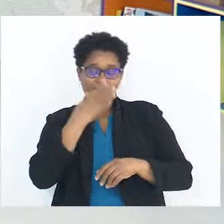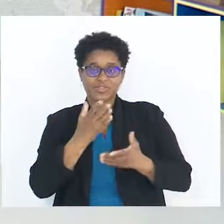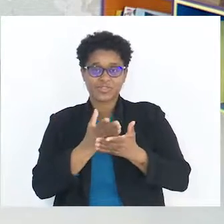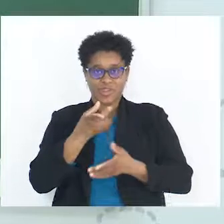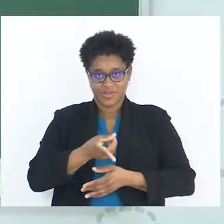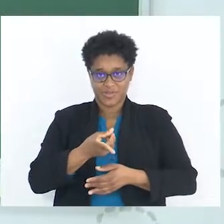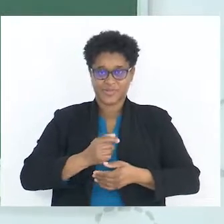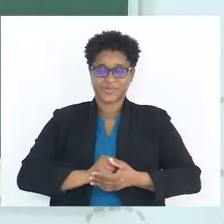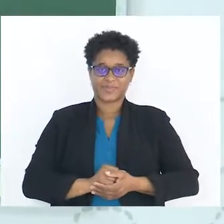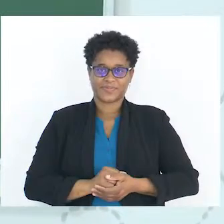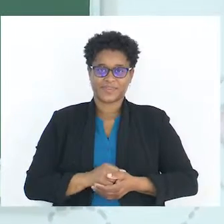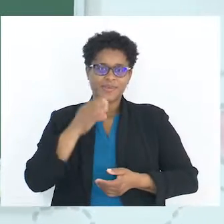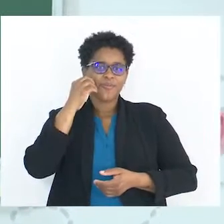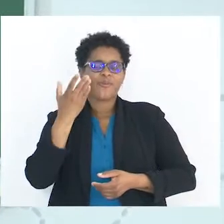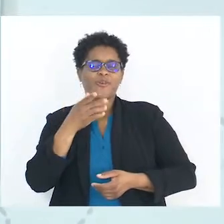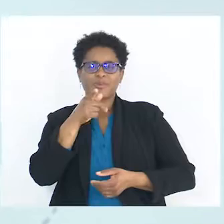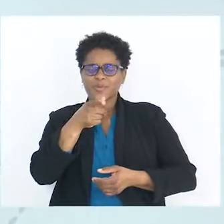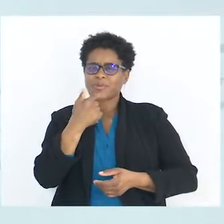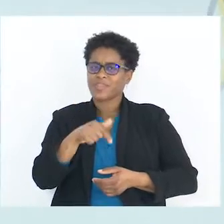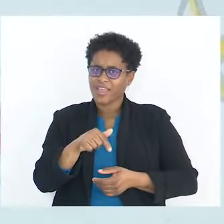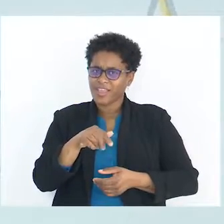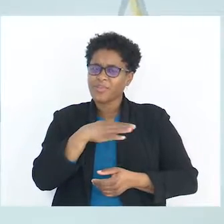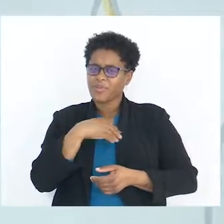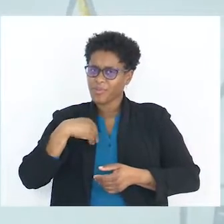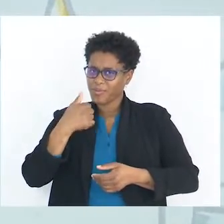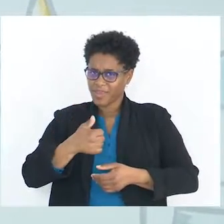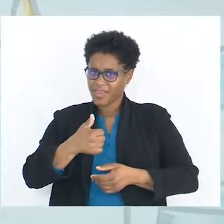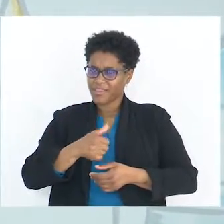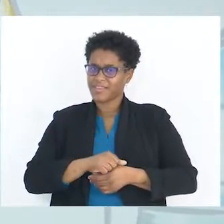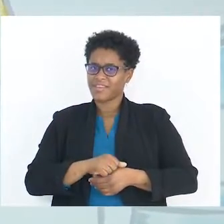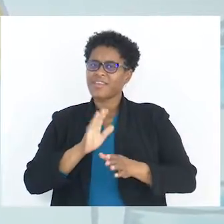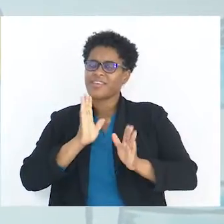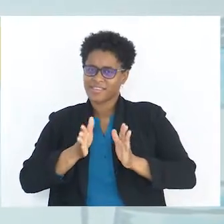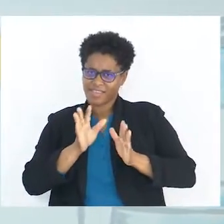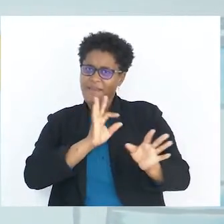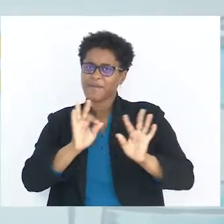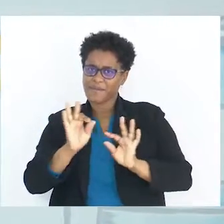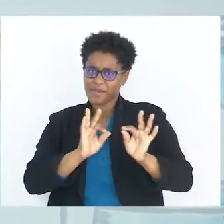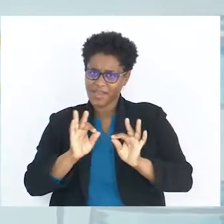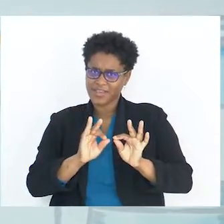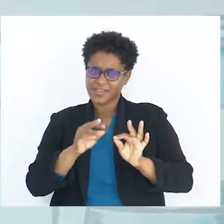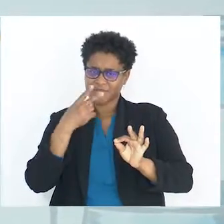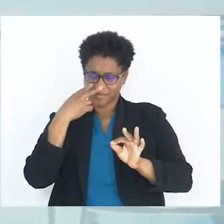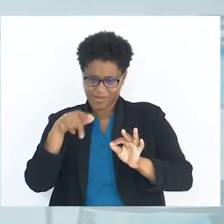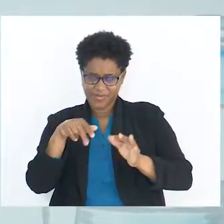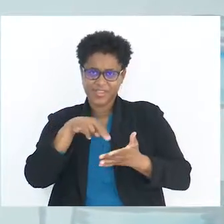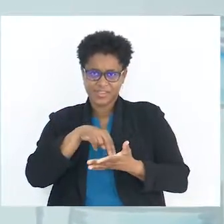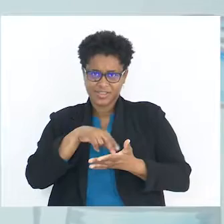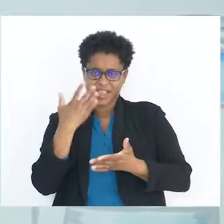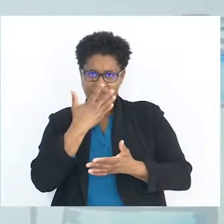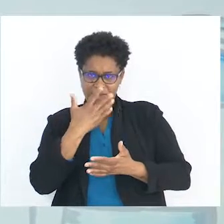aluna de nono. Como é que estás? Está tudo ok? Já preparaste para assistir esta tua aula?